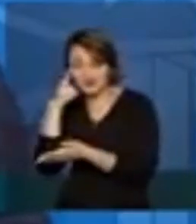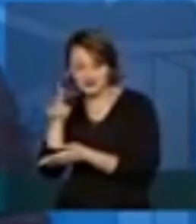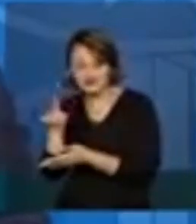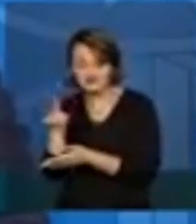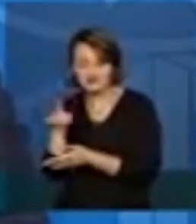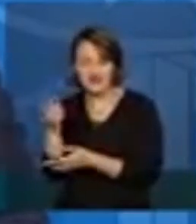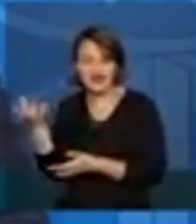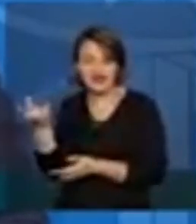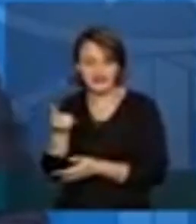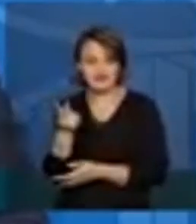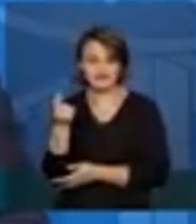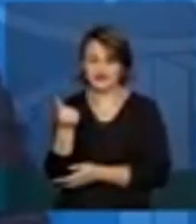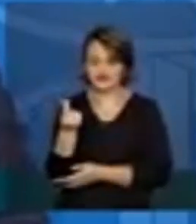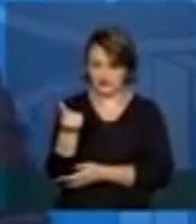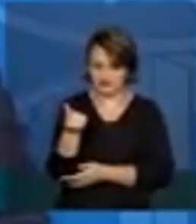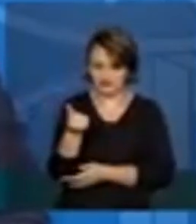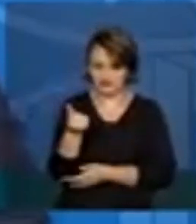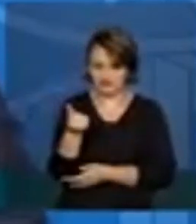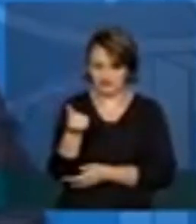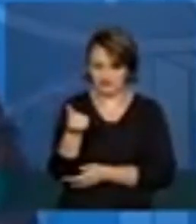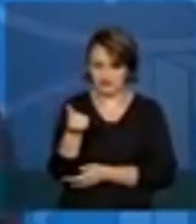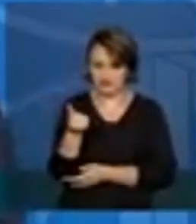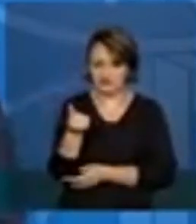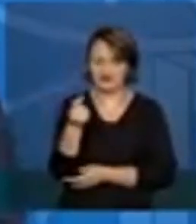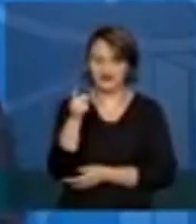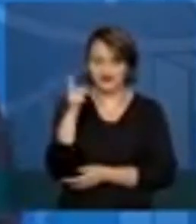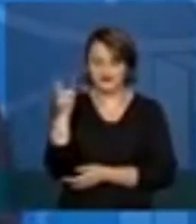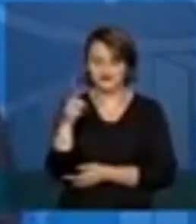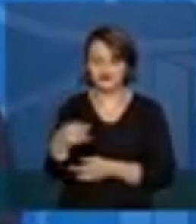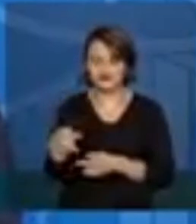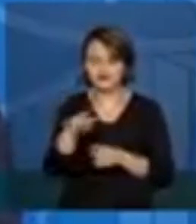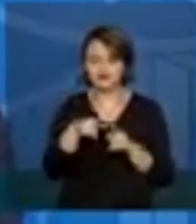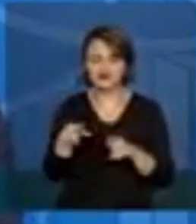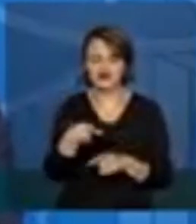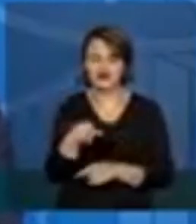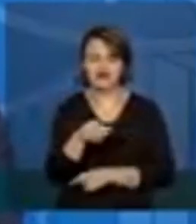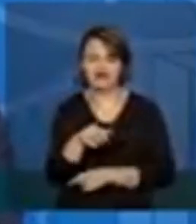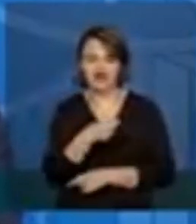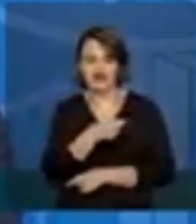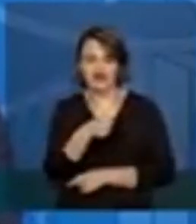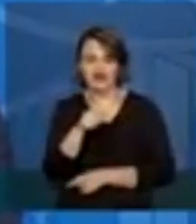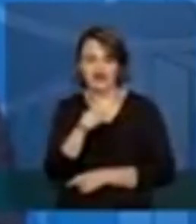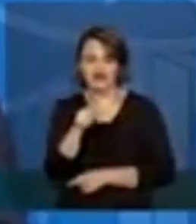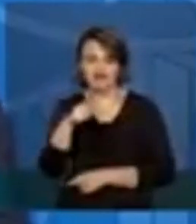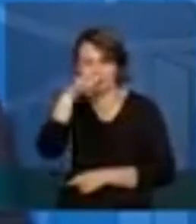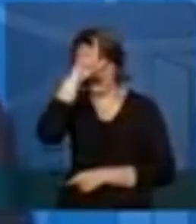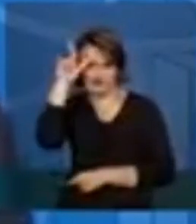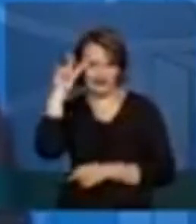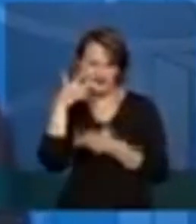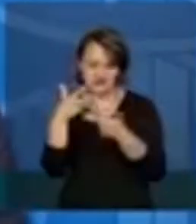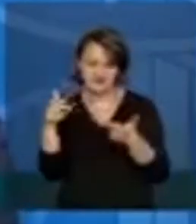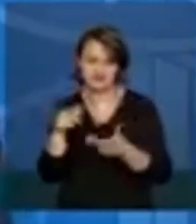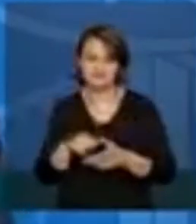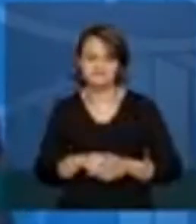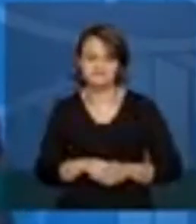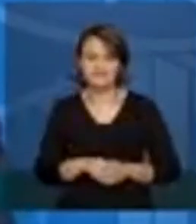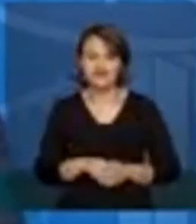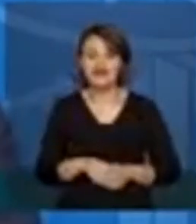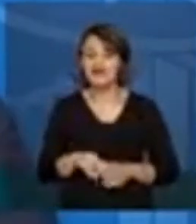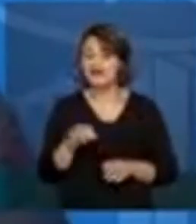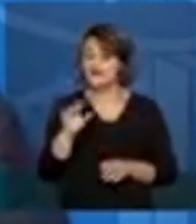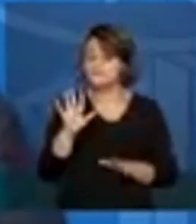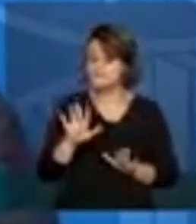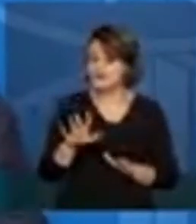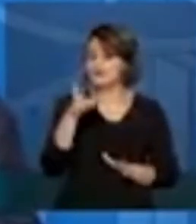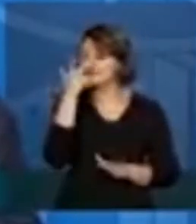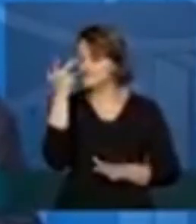em dinheiro saque nas agências ou nos ATMs ou nos lotéricos. Para as pessoas